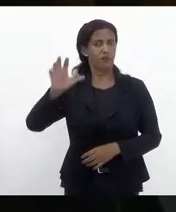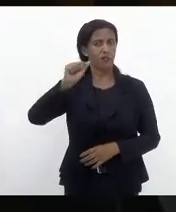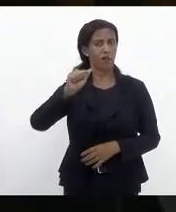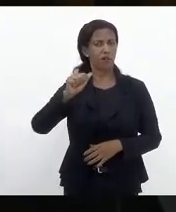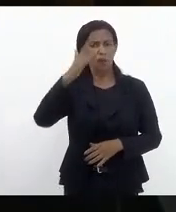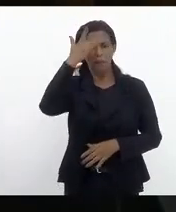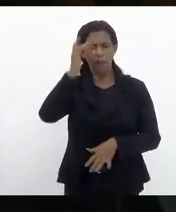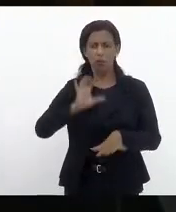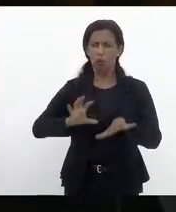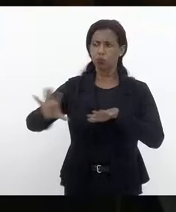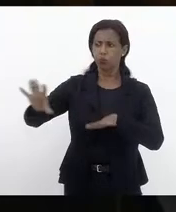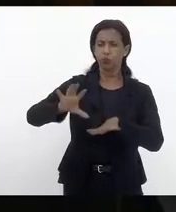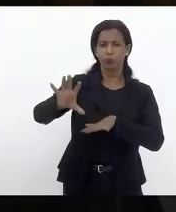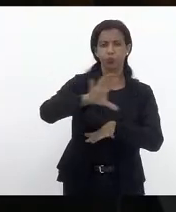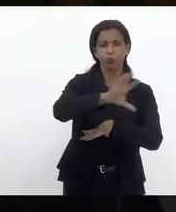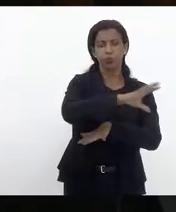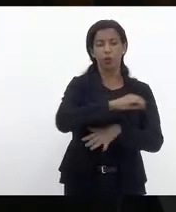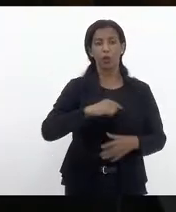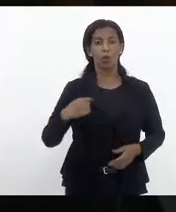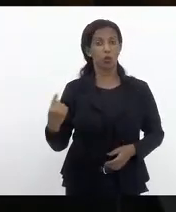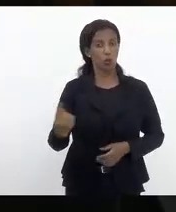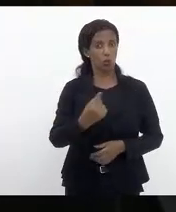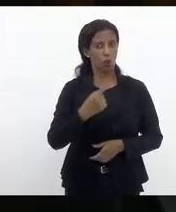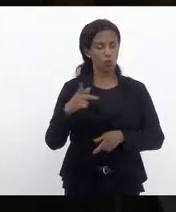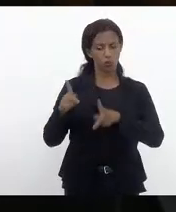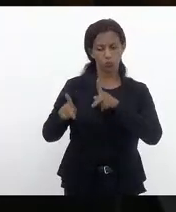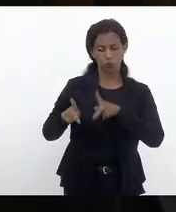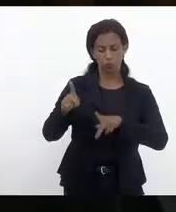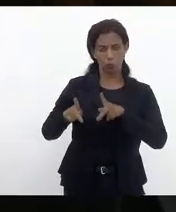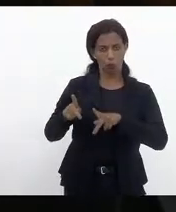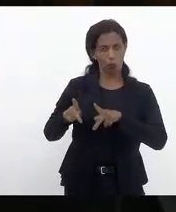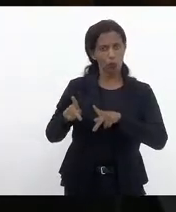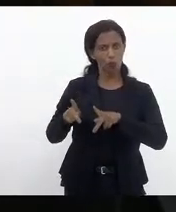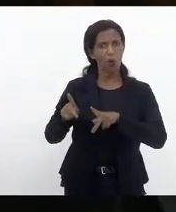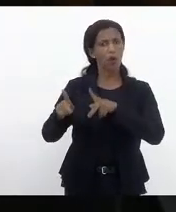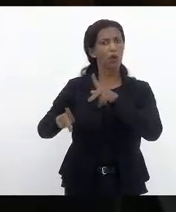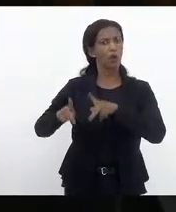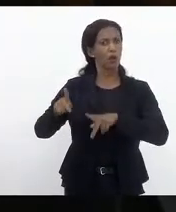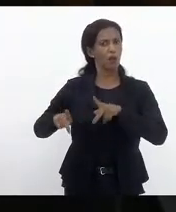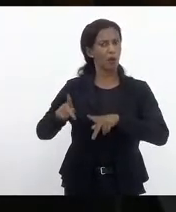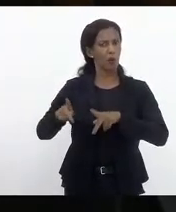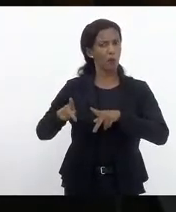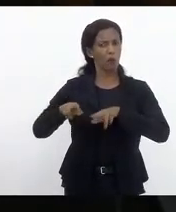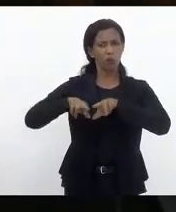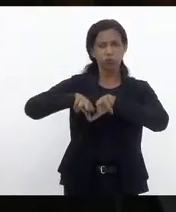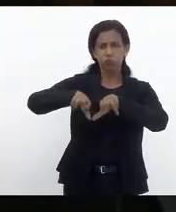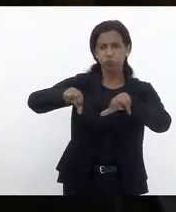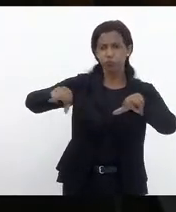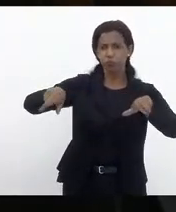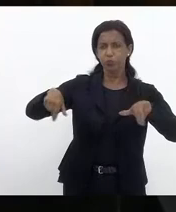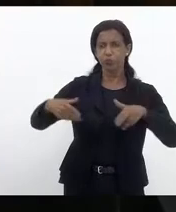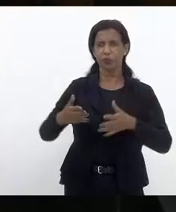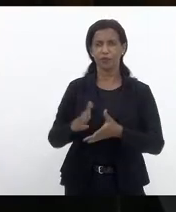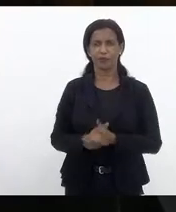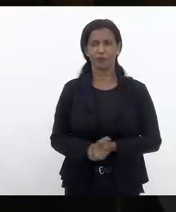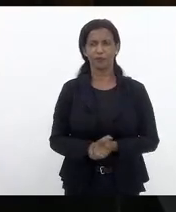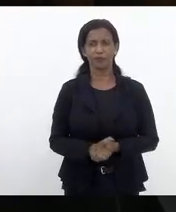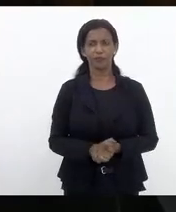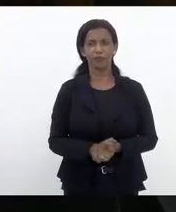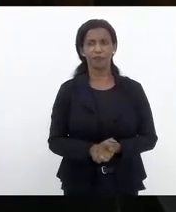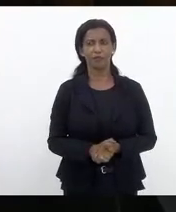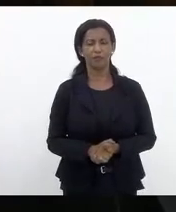todo lado o nosso povo é um povo plural então